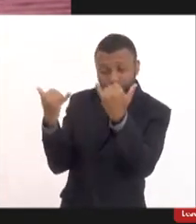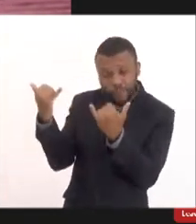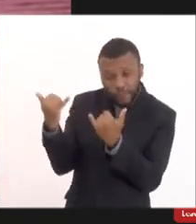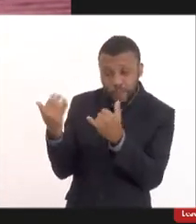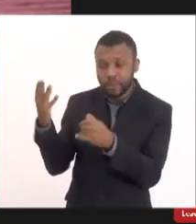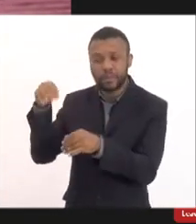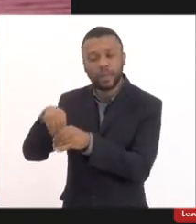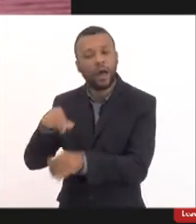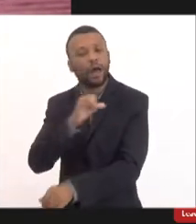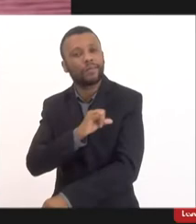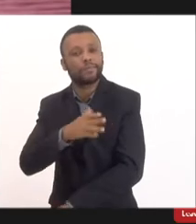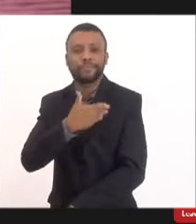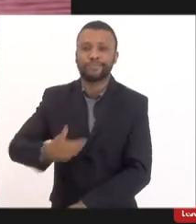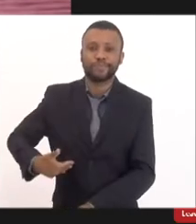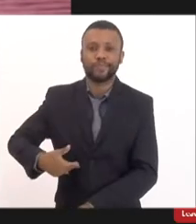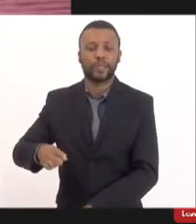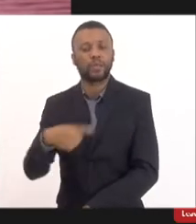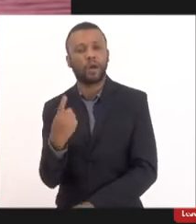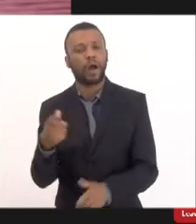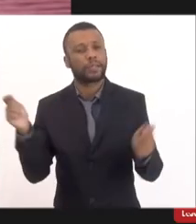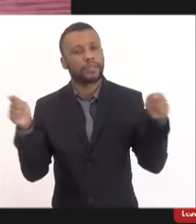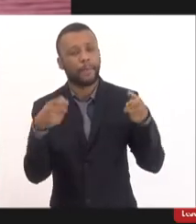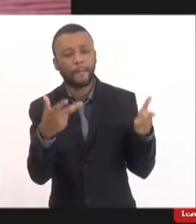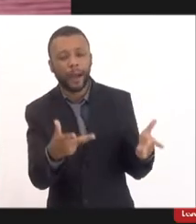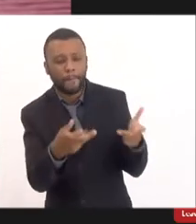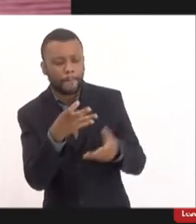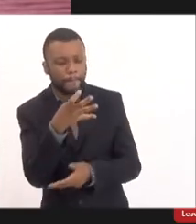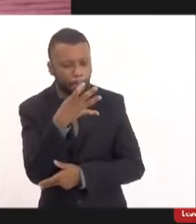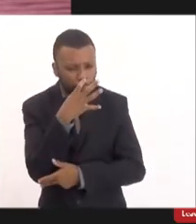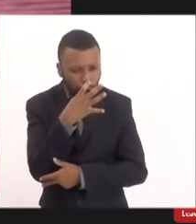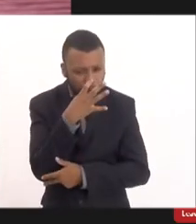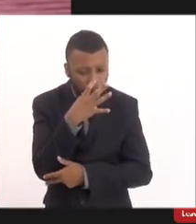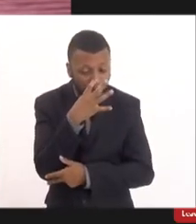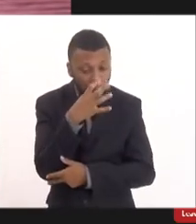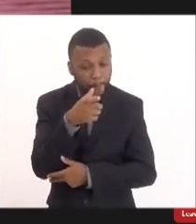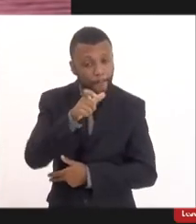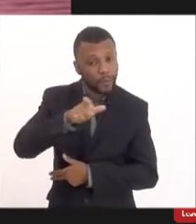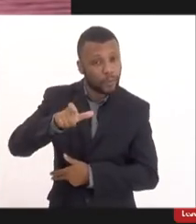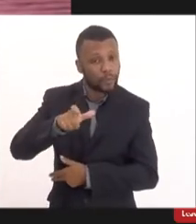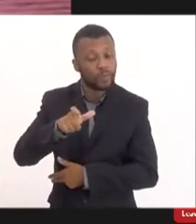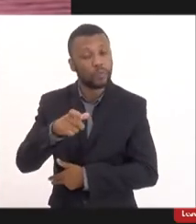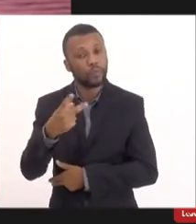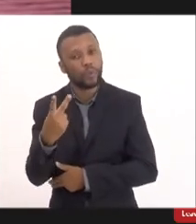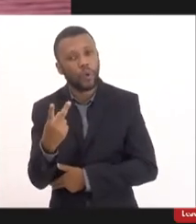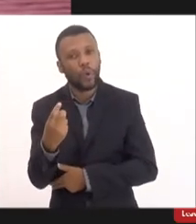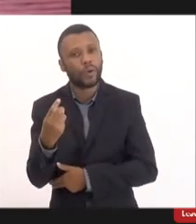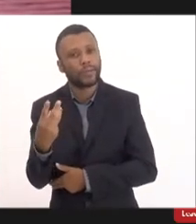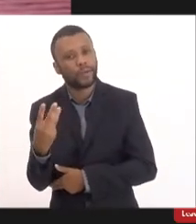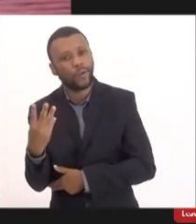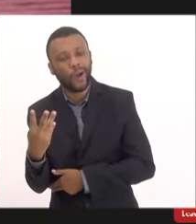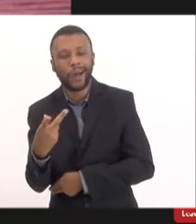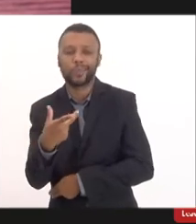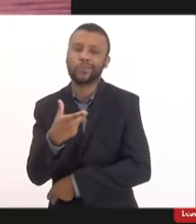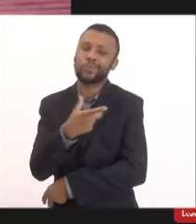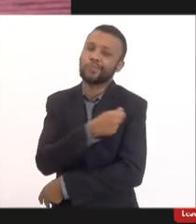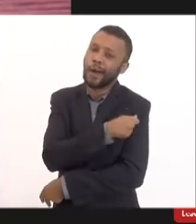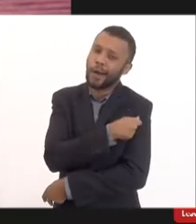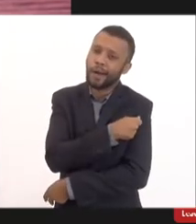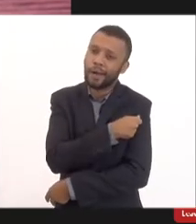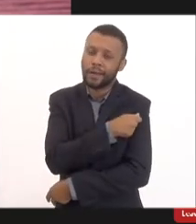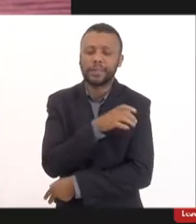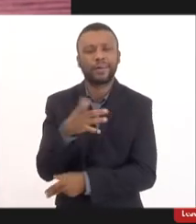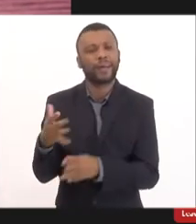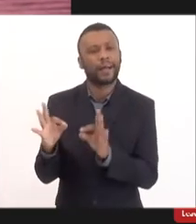transmissibilidade a gente observa que pessoas com duas doses três doses quatro doses da vacina então aquela massa dizer